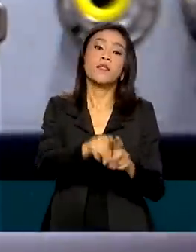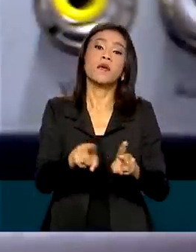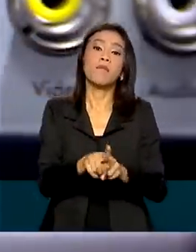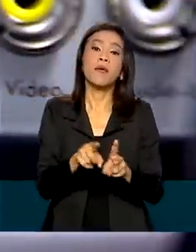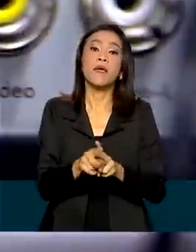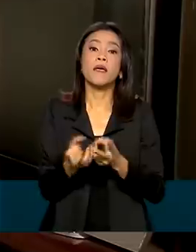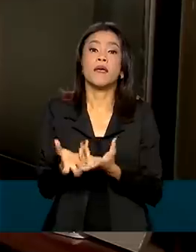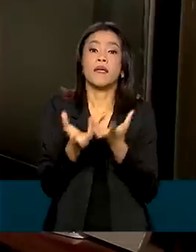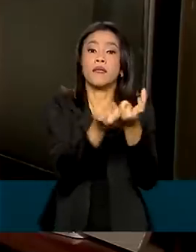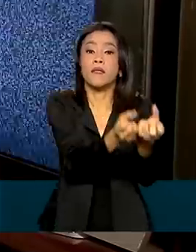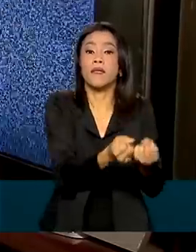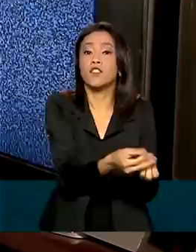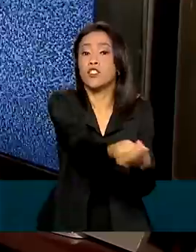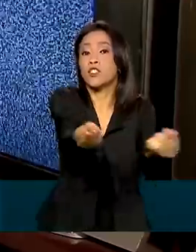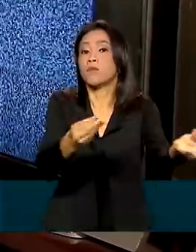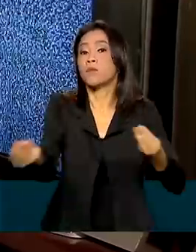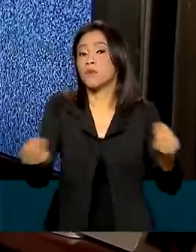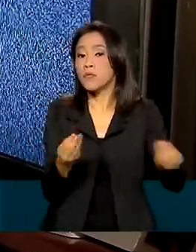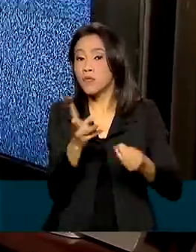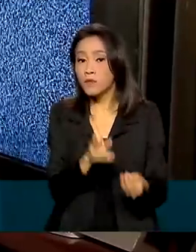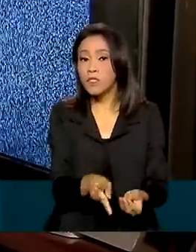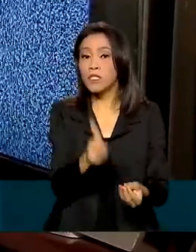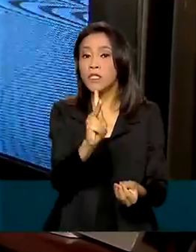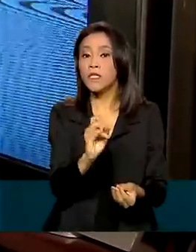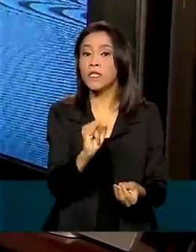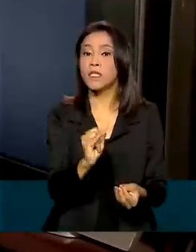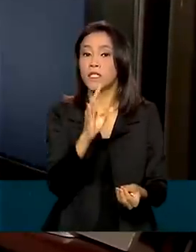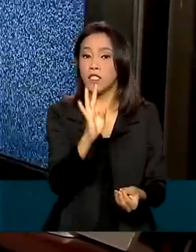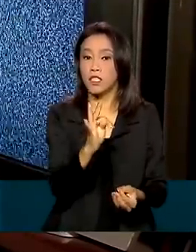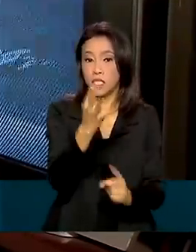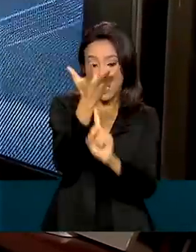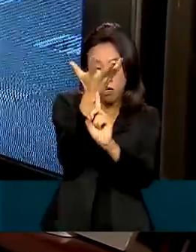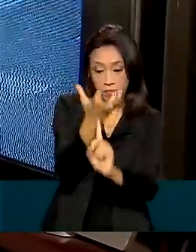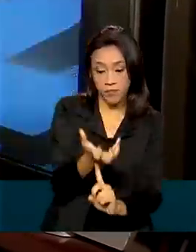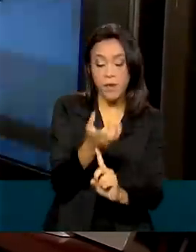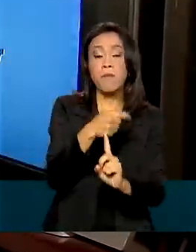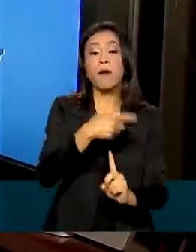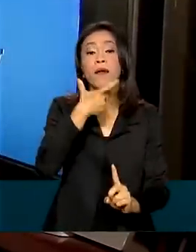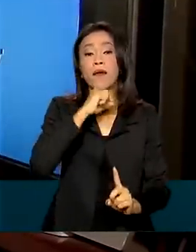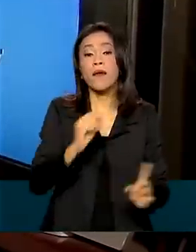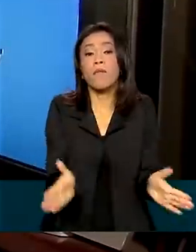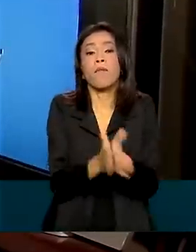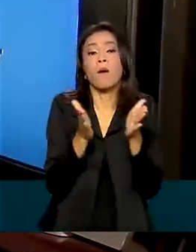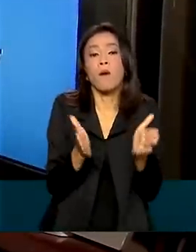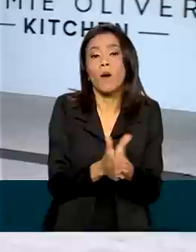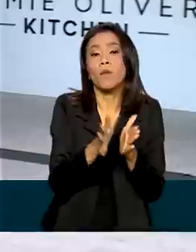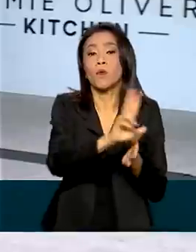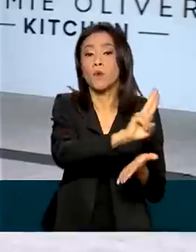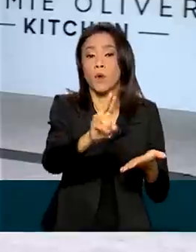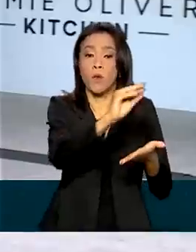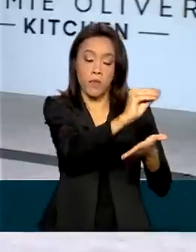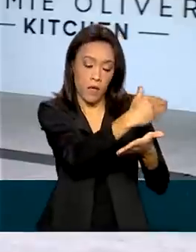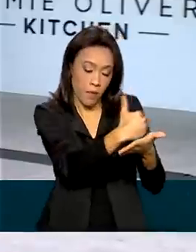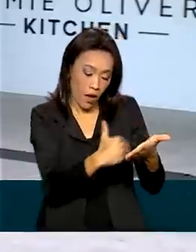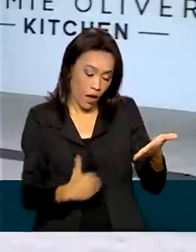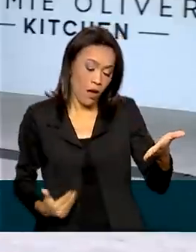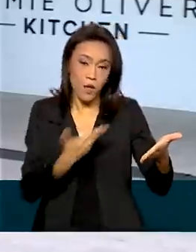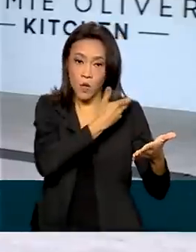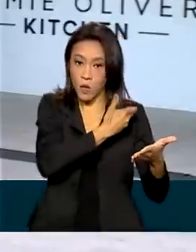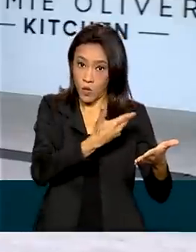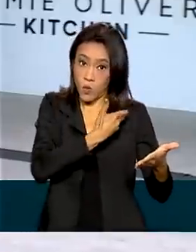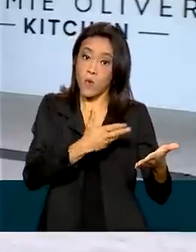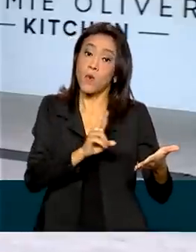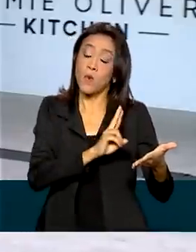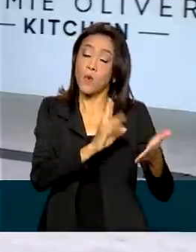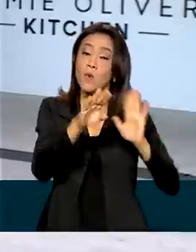das TVs parabólicas à população de baixa renda inscrita no Cadastro Único do Governo Federal. O estudante Ramon não